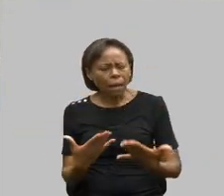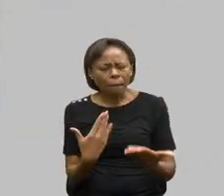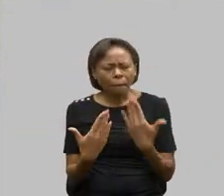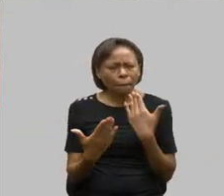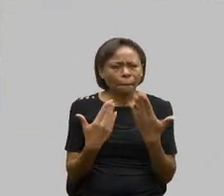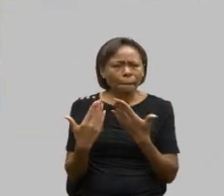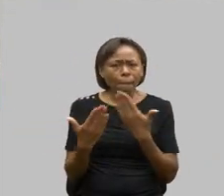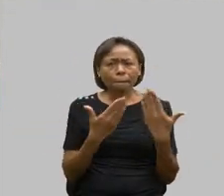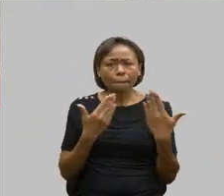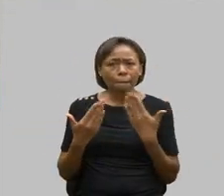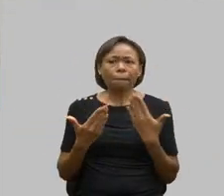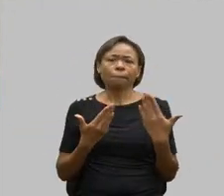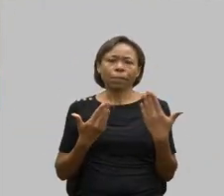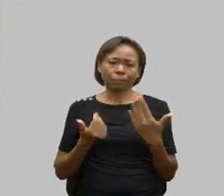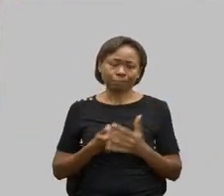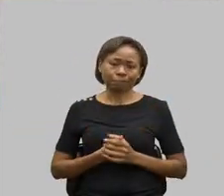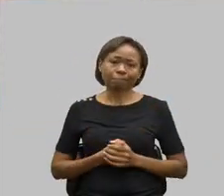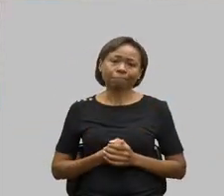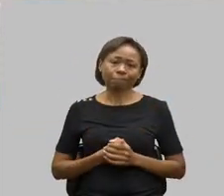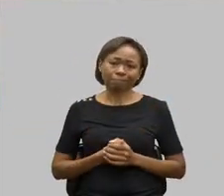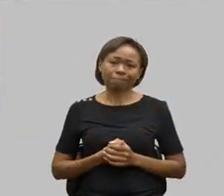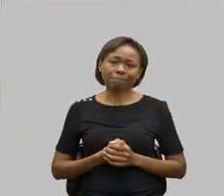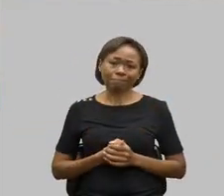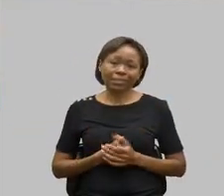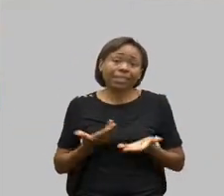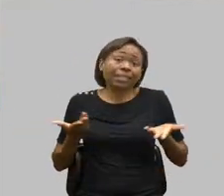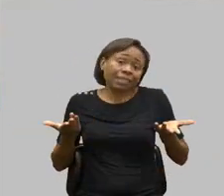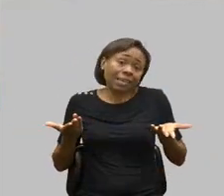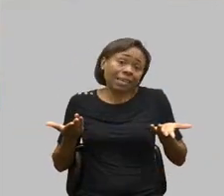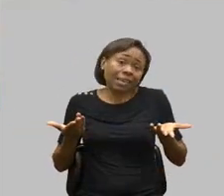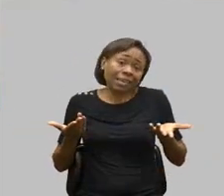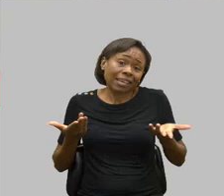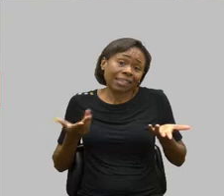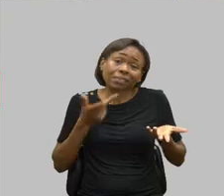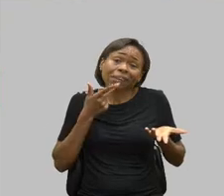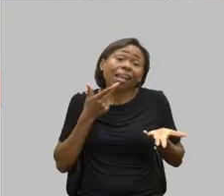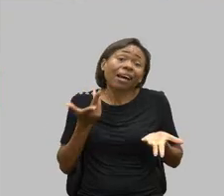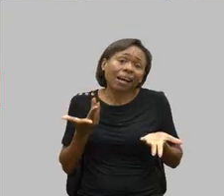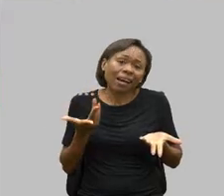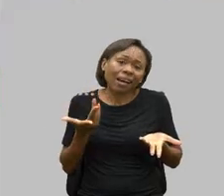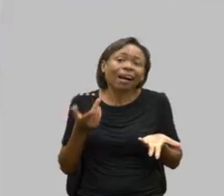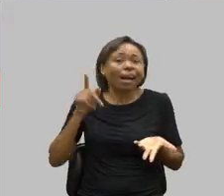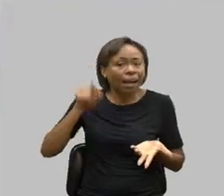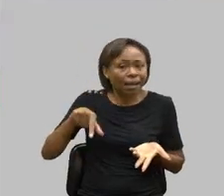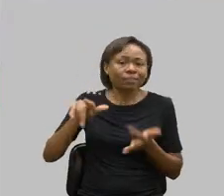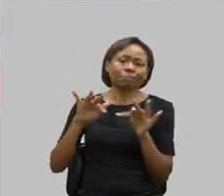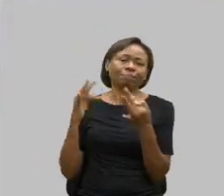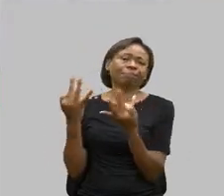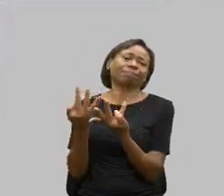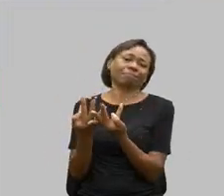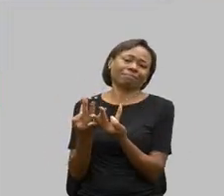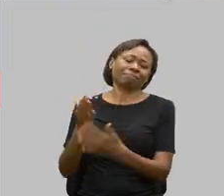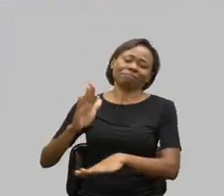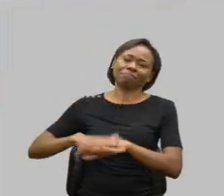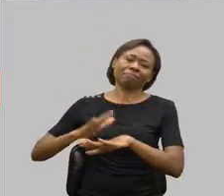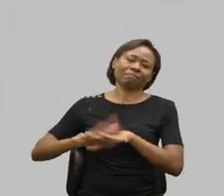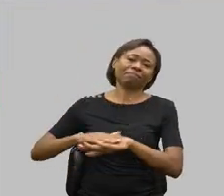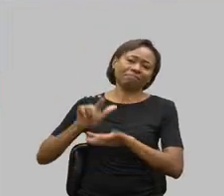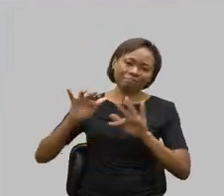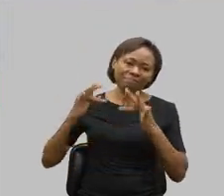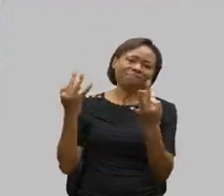mais especial para falar sobre isso? A família. Hoje o tema é a